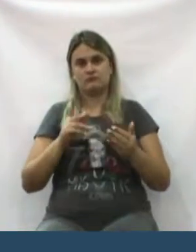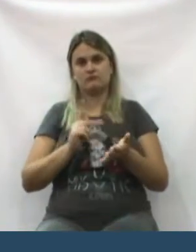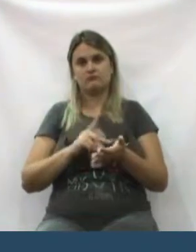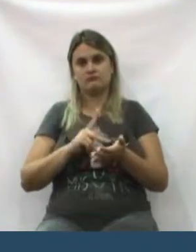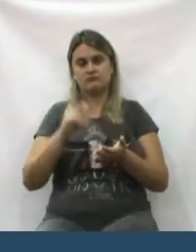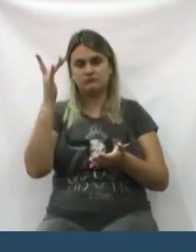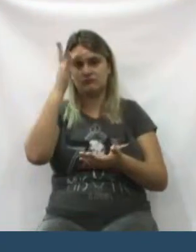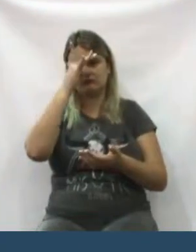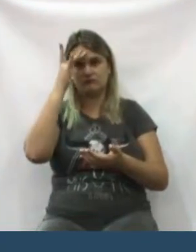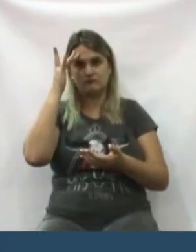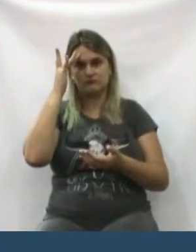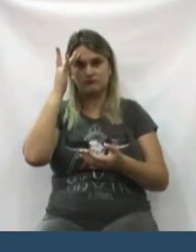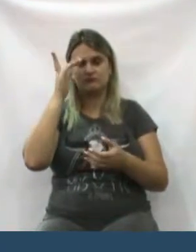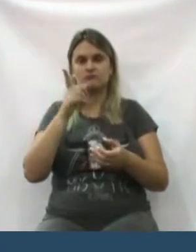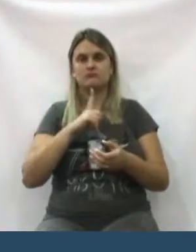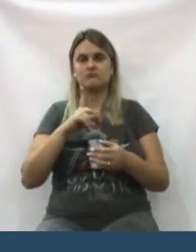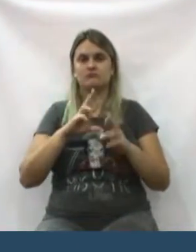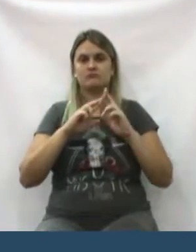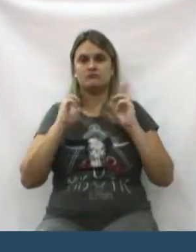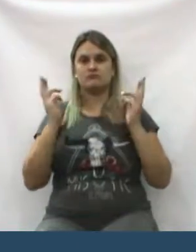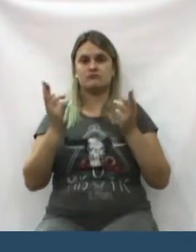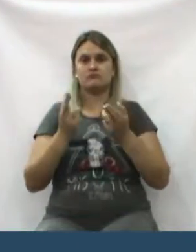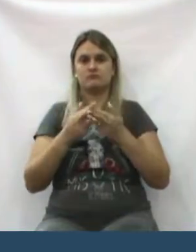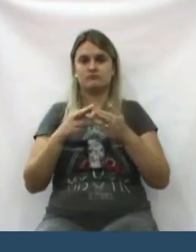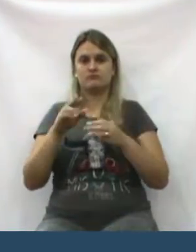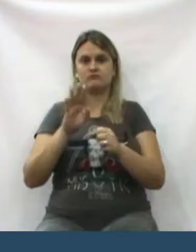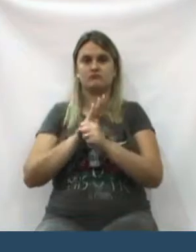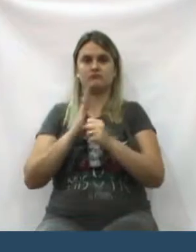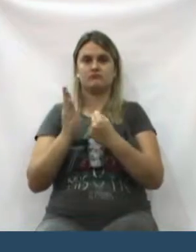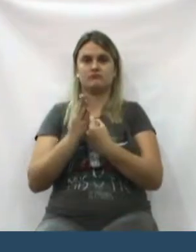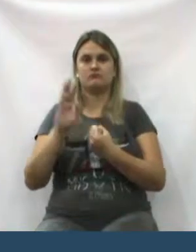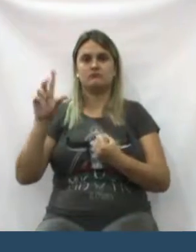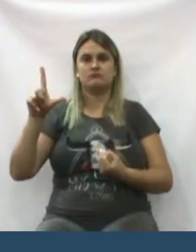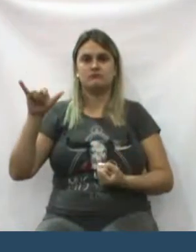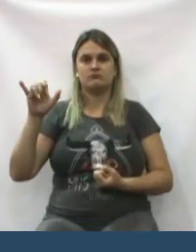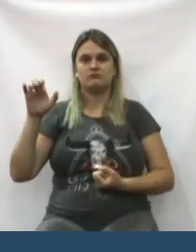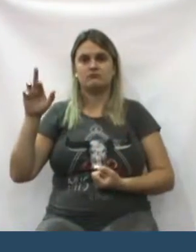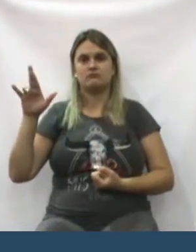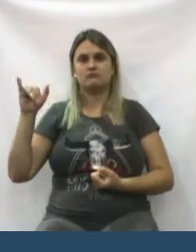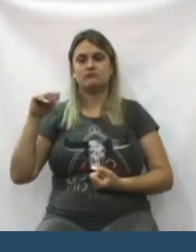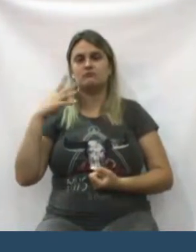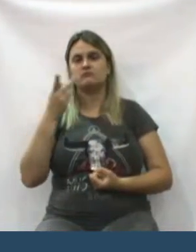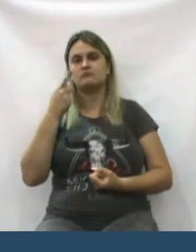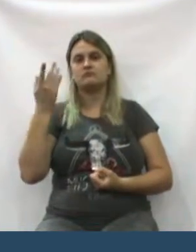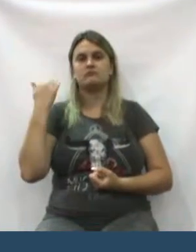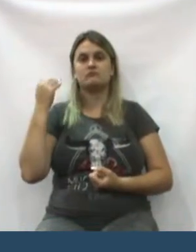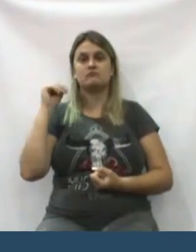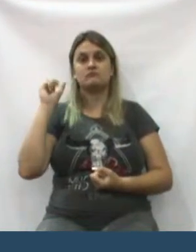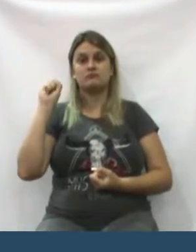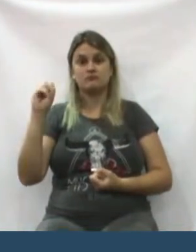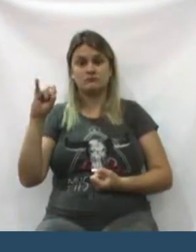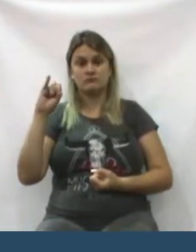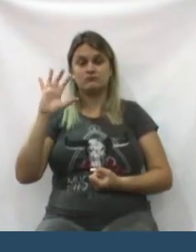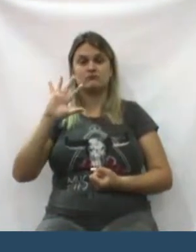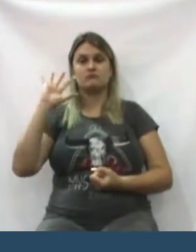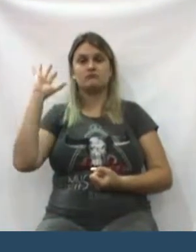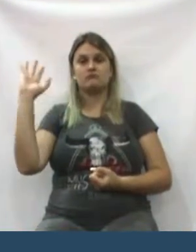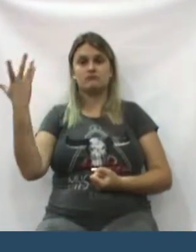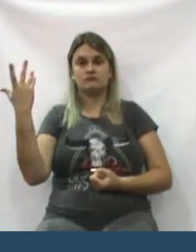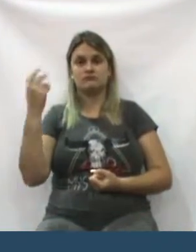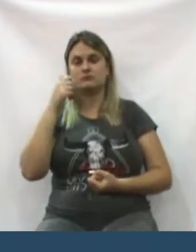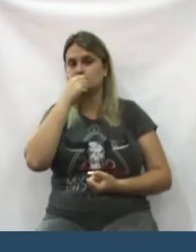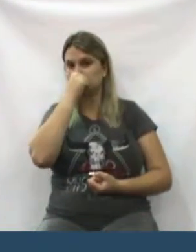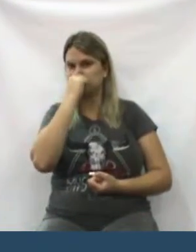realmente, as pessoas que estiveram na reunião, lá no Limeira, que diziam, naquela oportunidade, que se por acaso